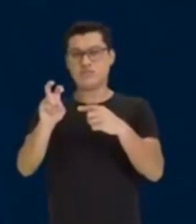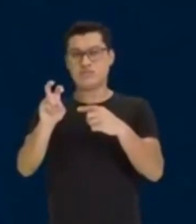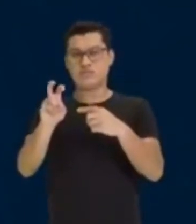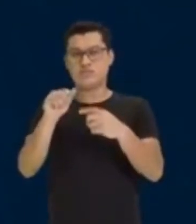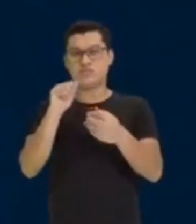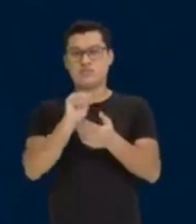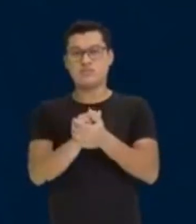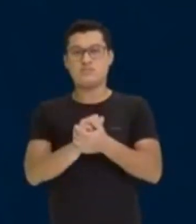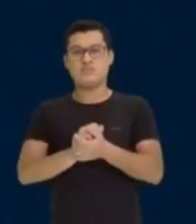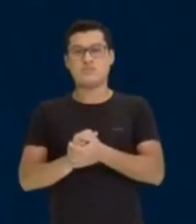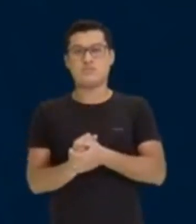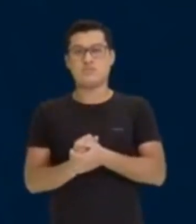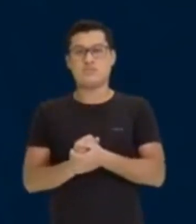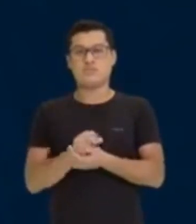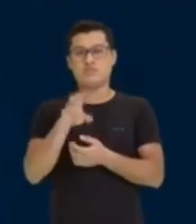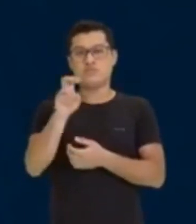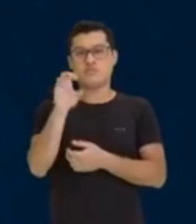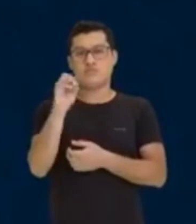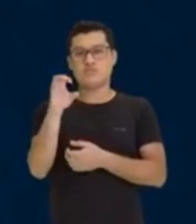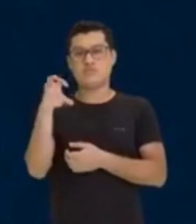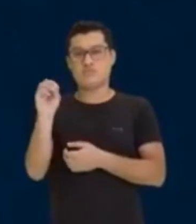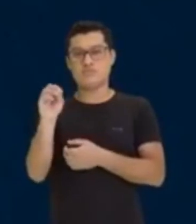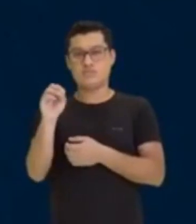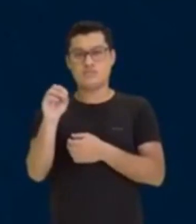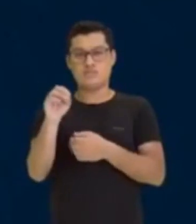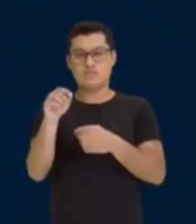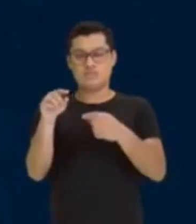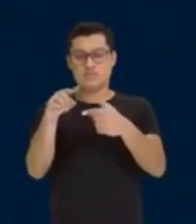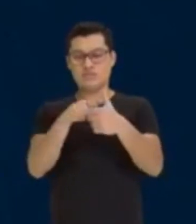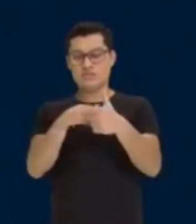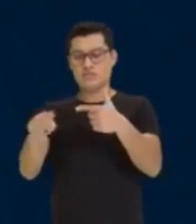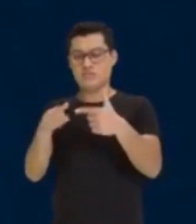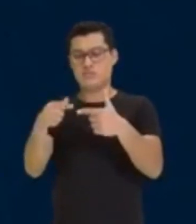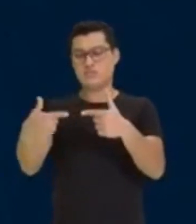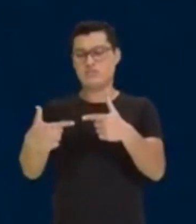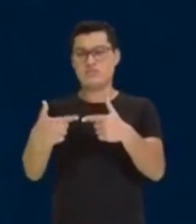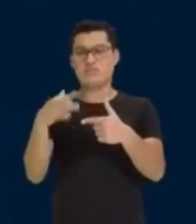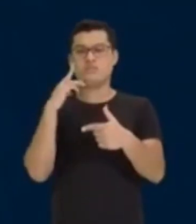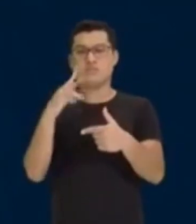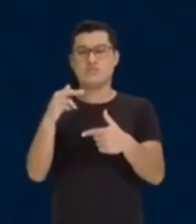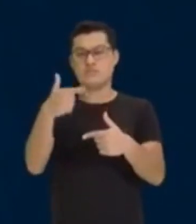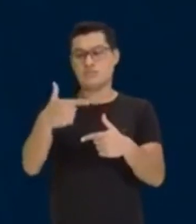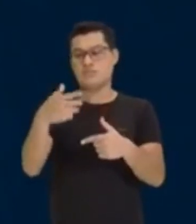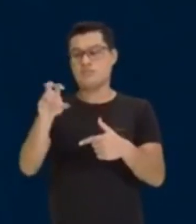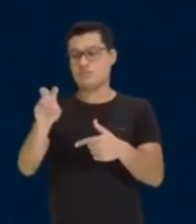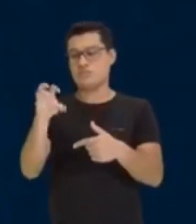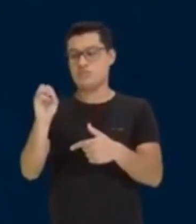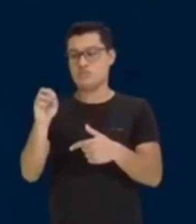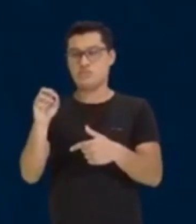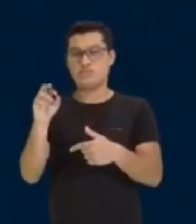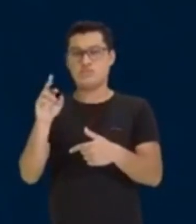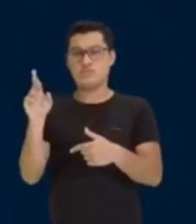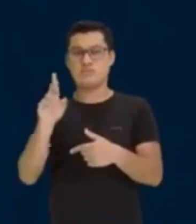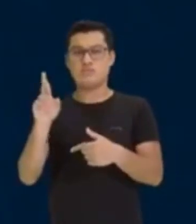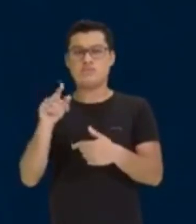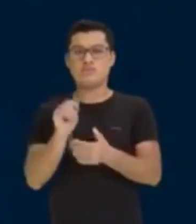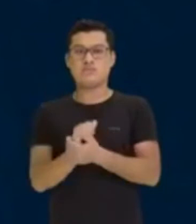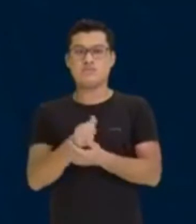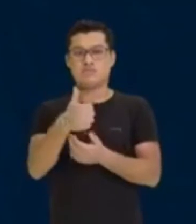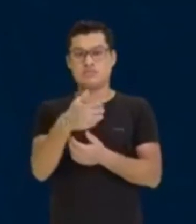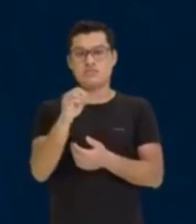250 reais. Se eu quero diminuir esses 100 reais, se eu vou diminuir esses 100 reais,